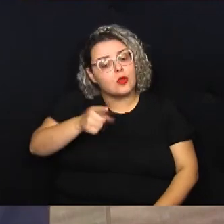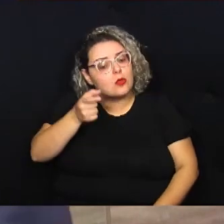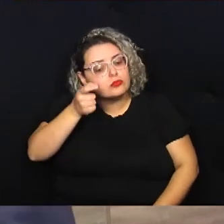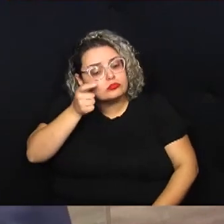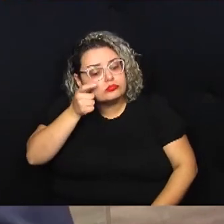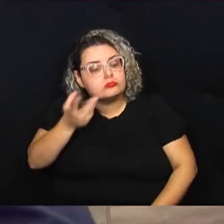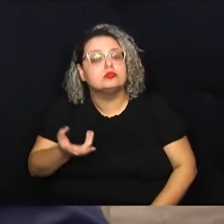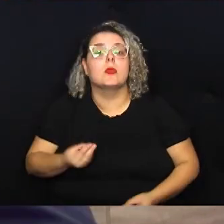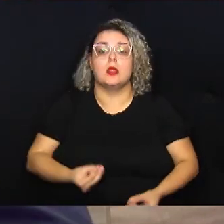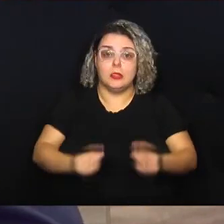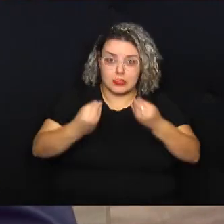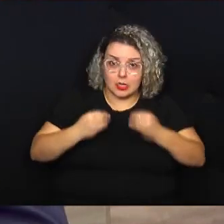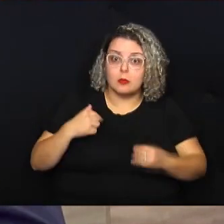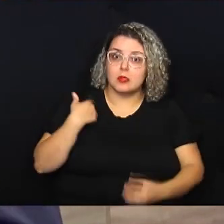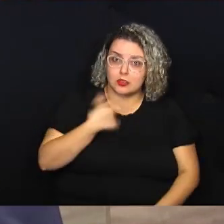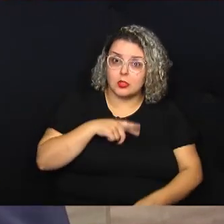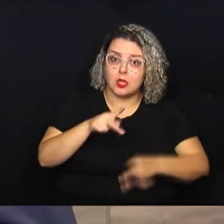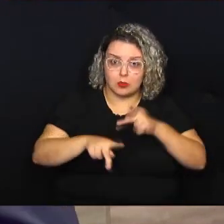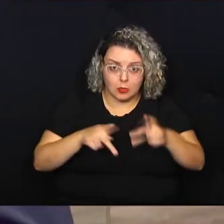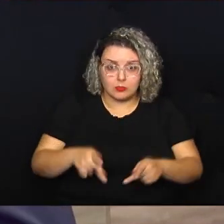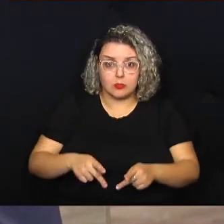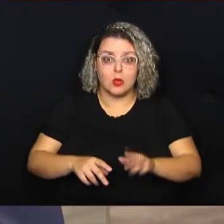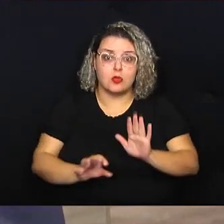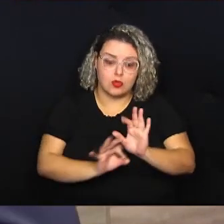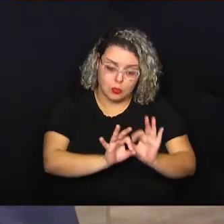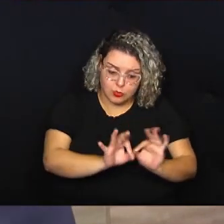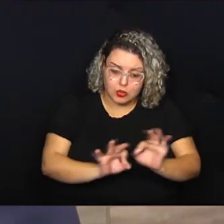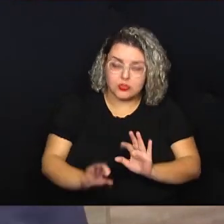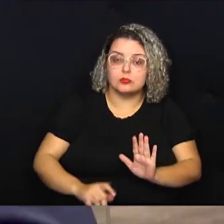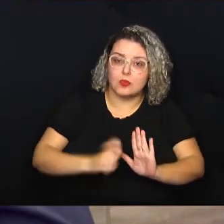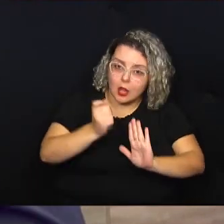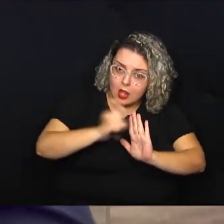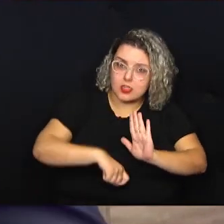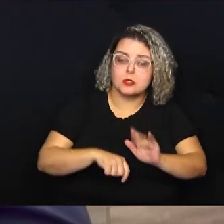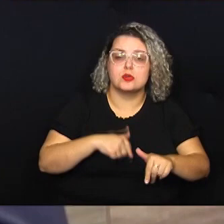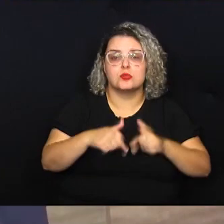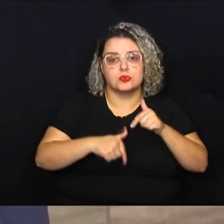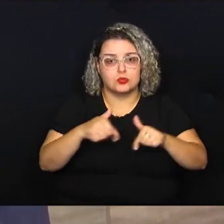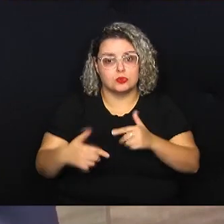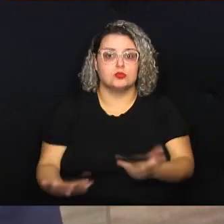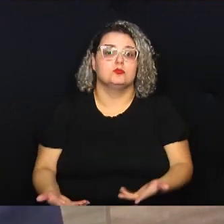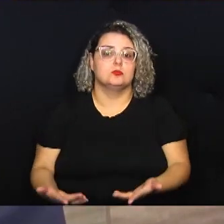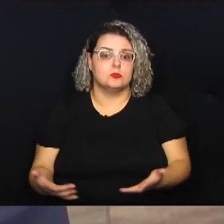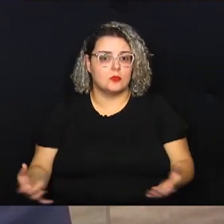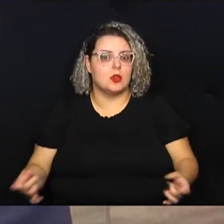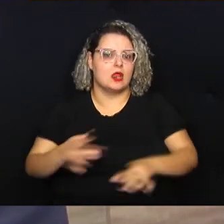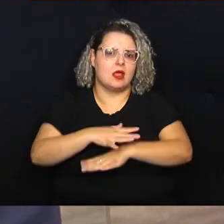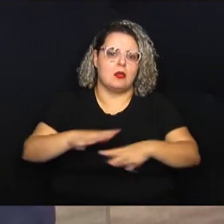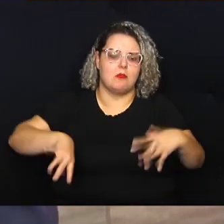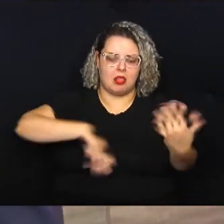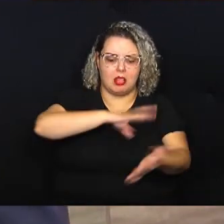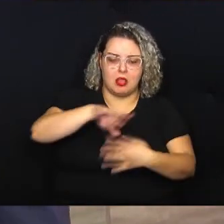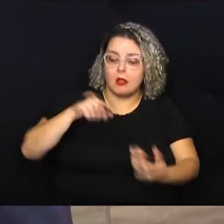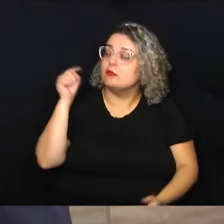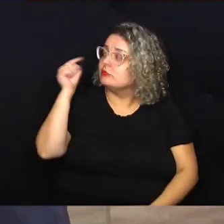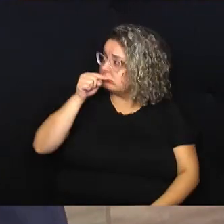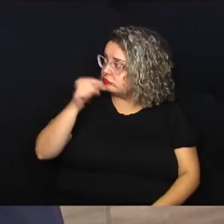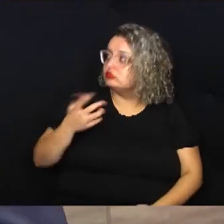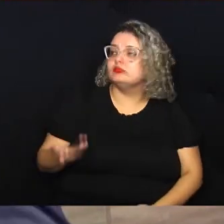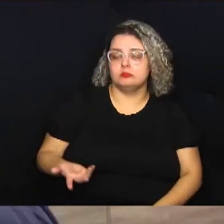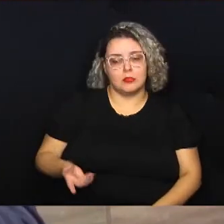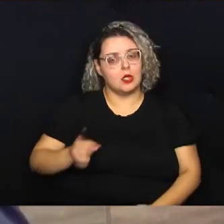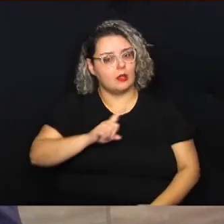entregar para a gente, para a população, um projeto para a execução dos trabalhos ali para acabar de vez com essa bagunça lá. E não